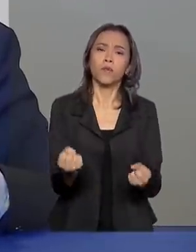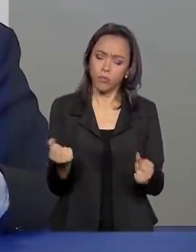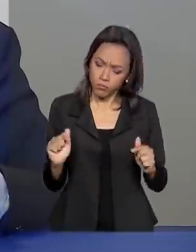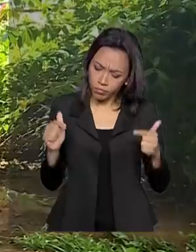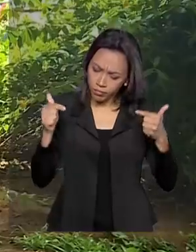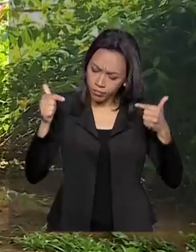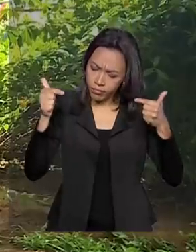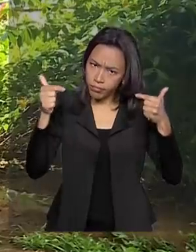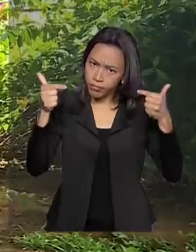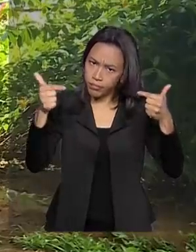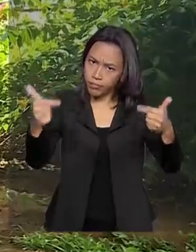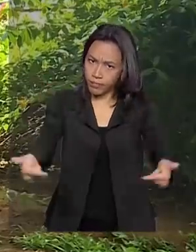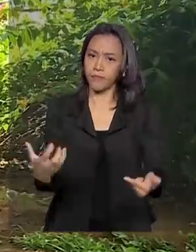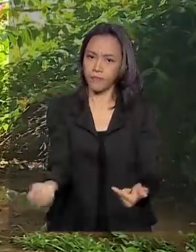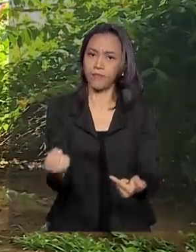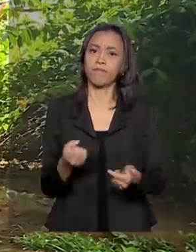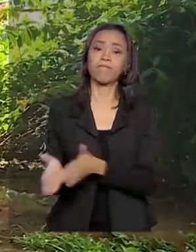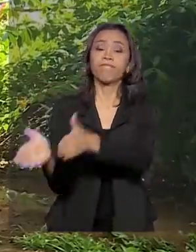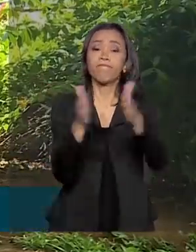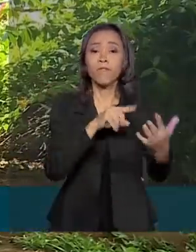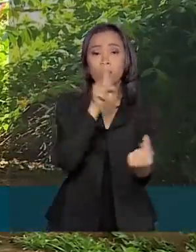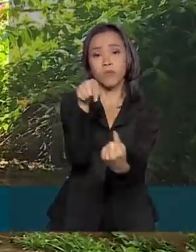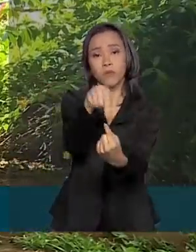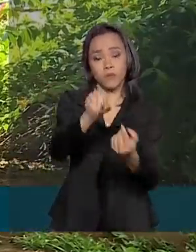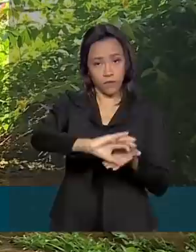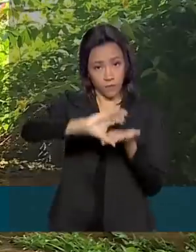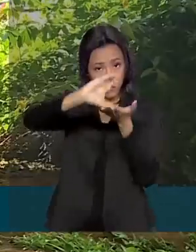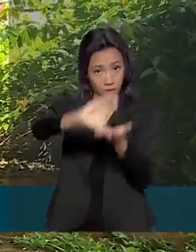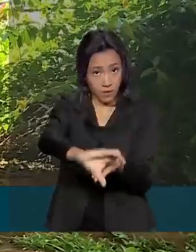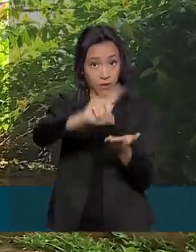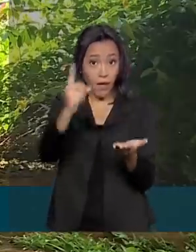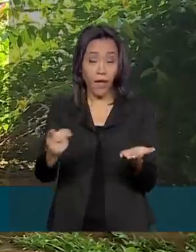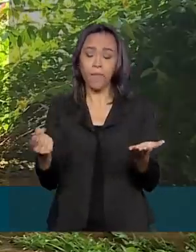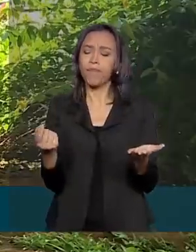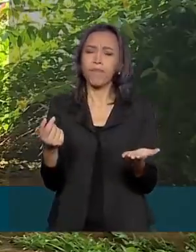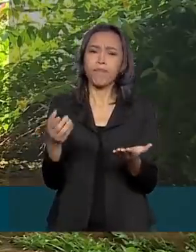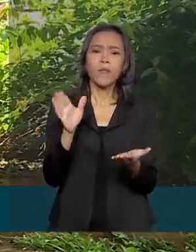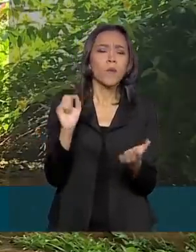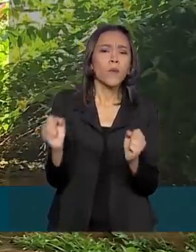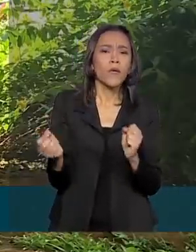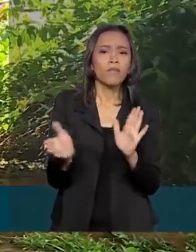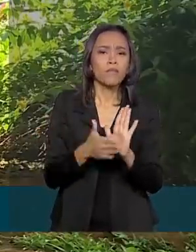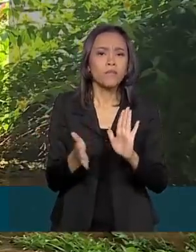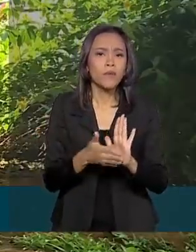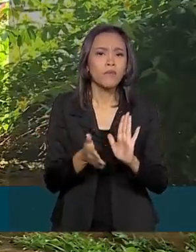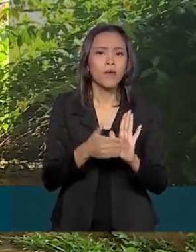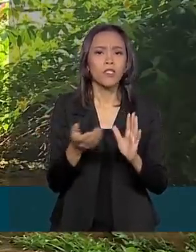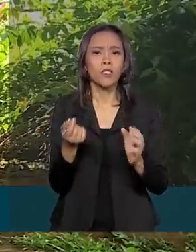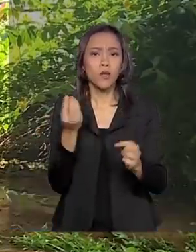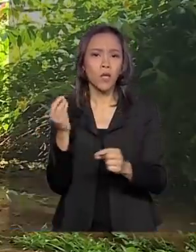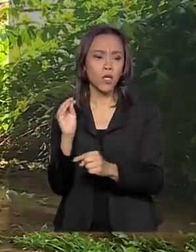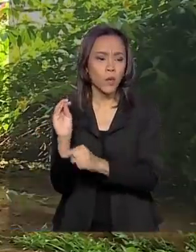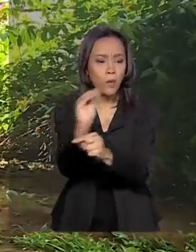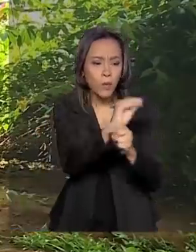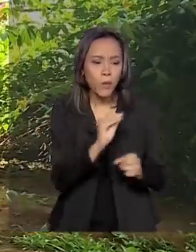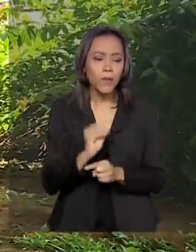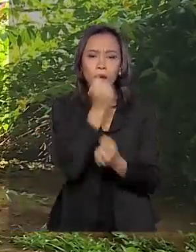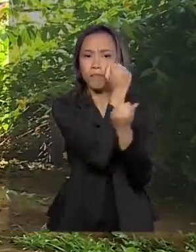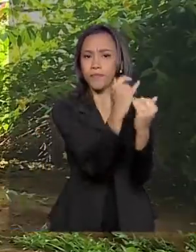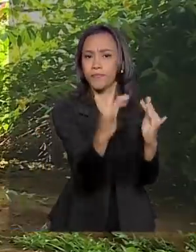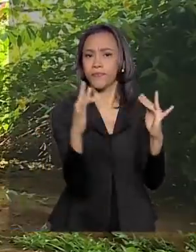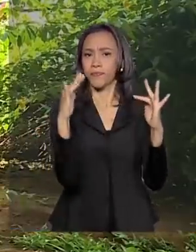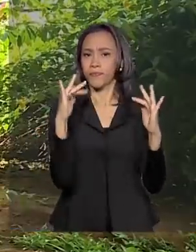executar. O objetivo do Conselho é propor iniciativas voltadas à preservação e ao desenvolvimento